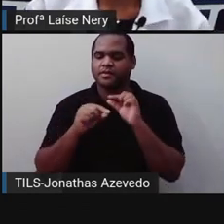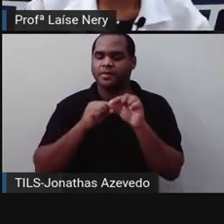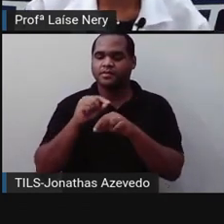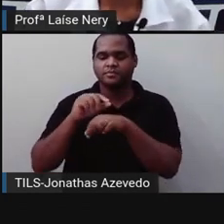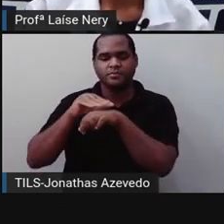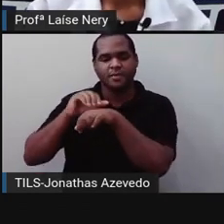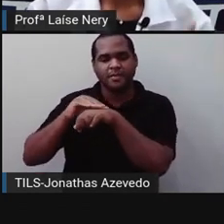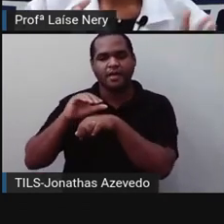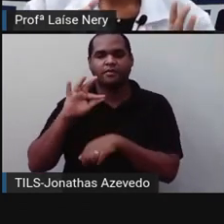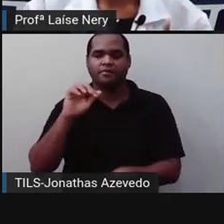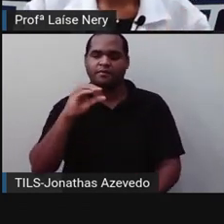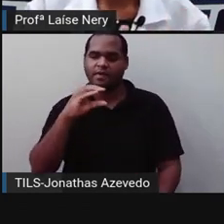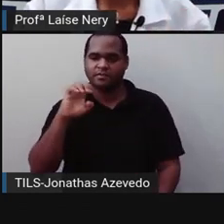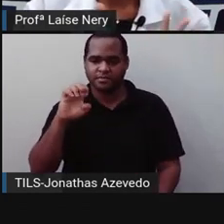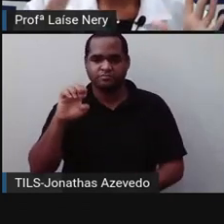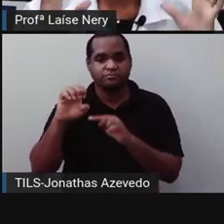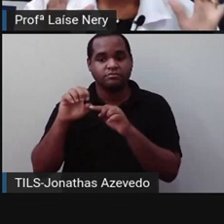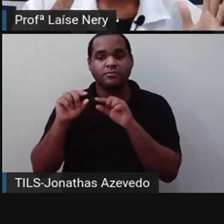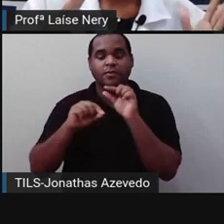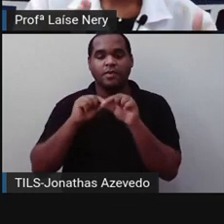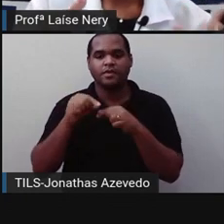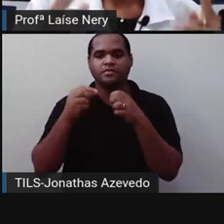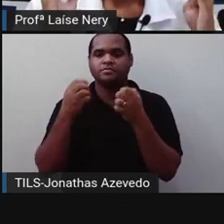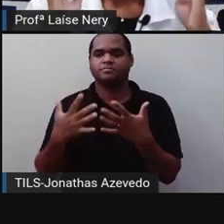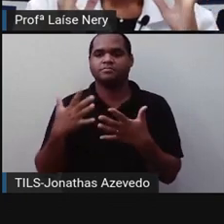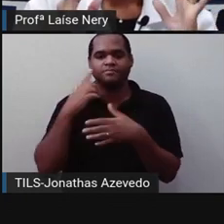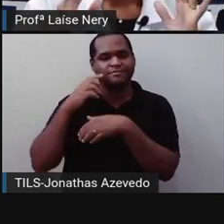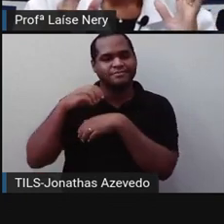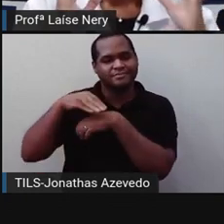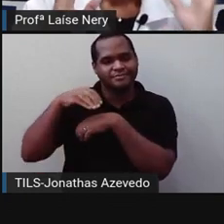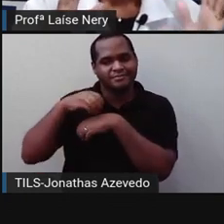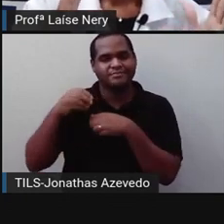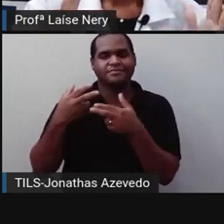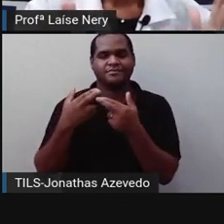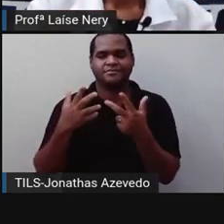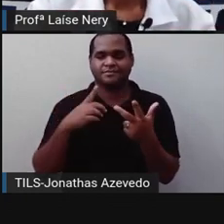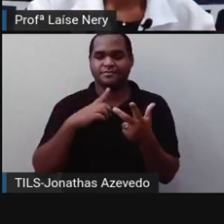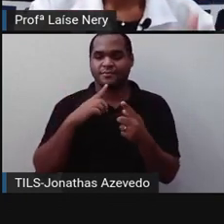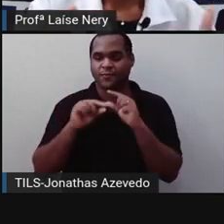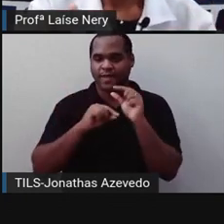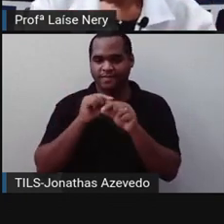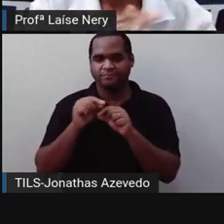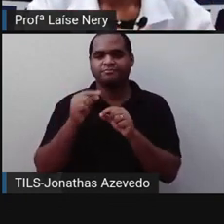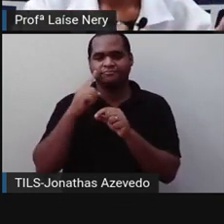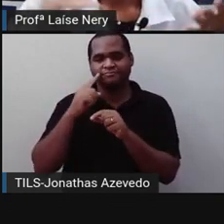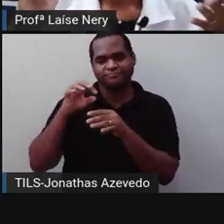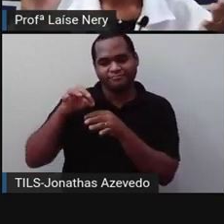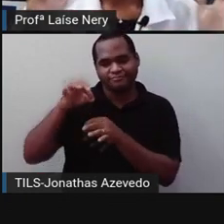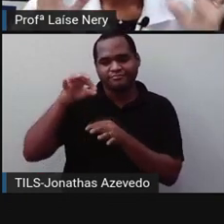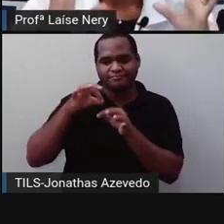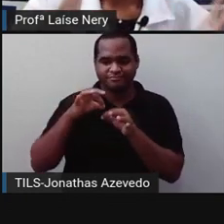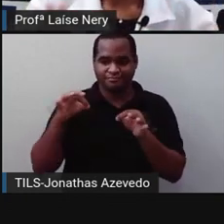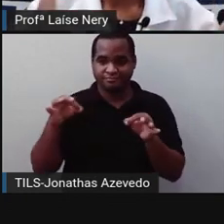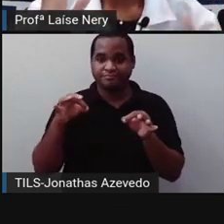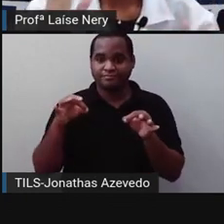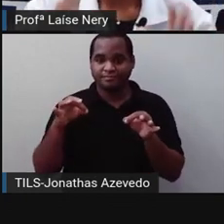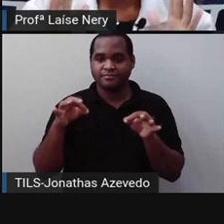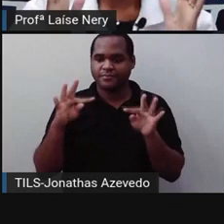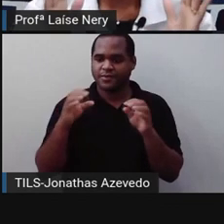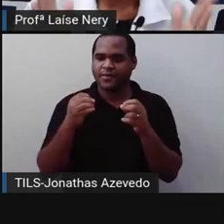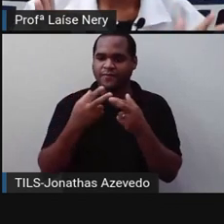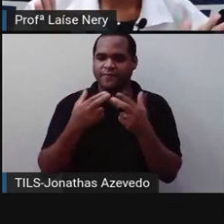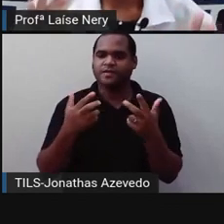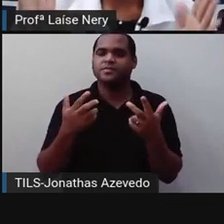faces. Então, se ele é sempre formado por partes retas, então, cada uma dessas